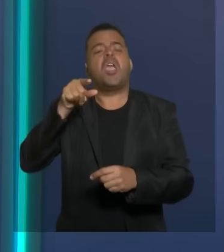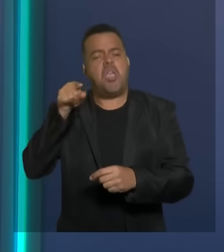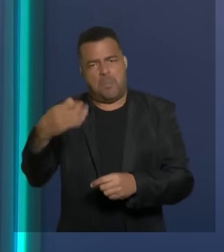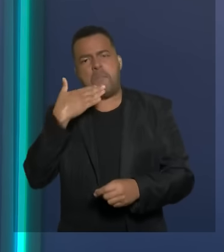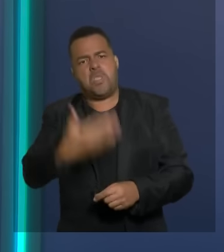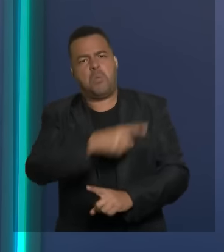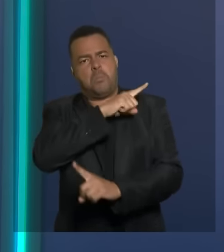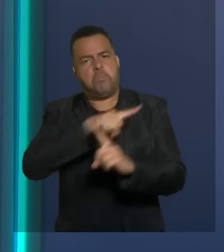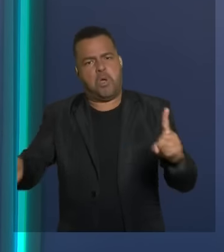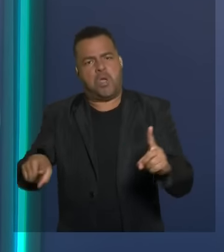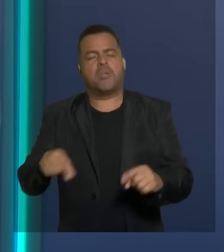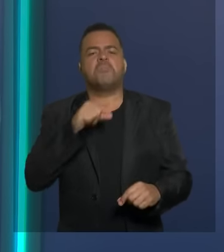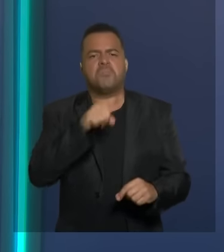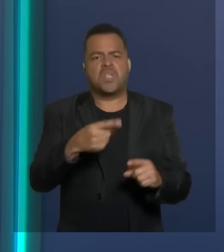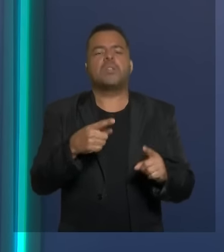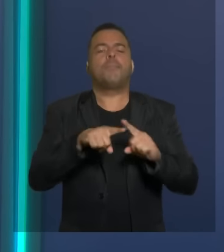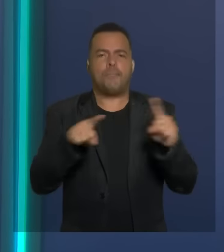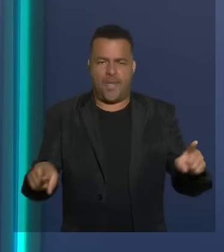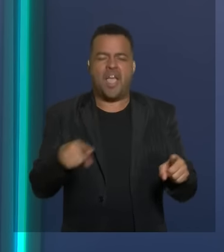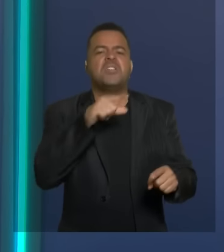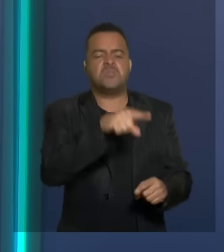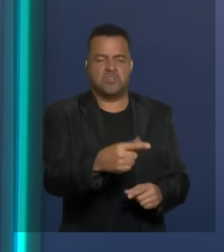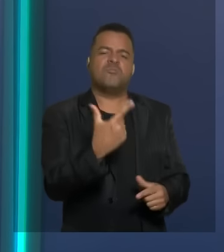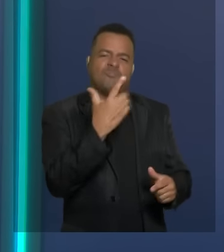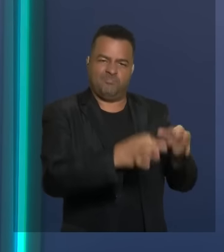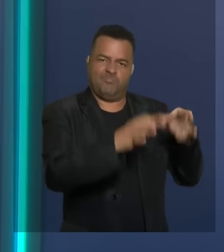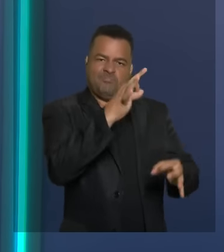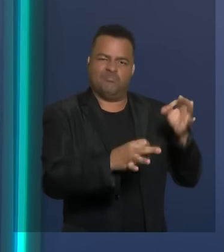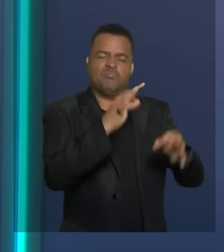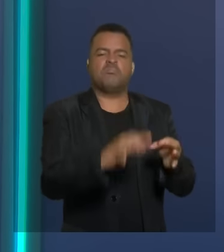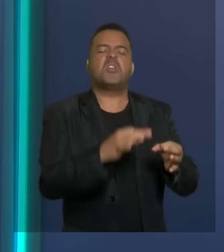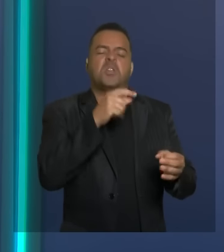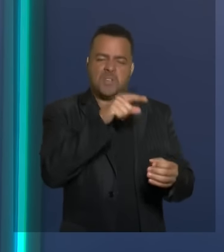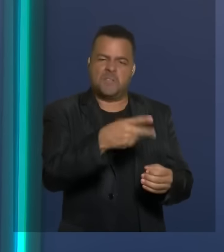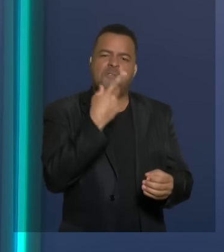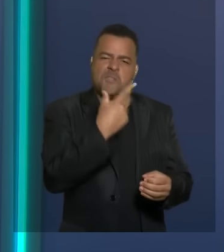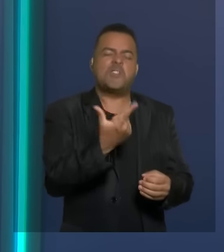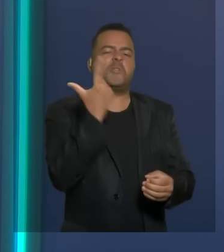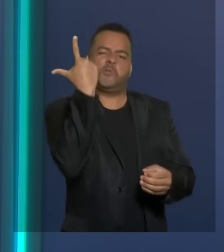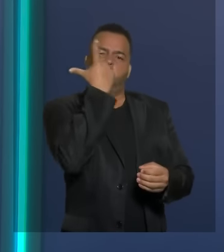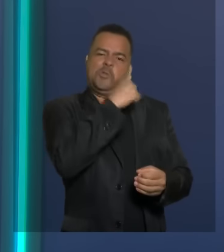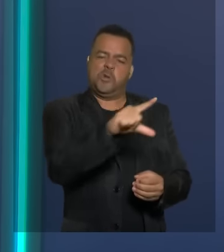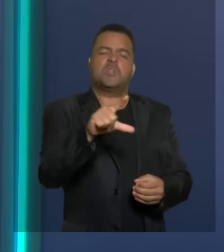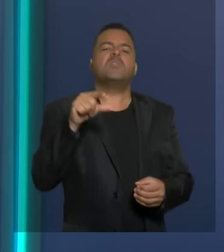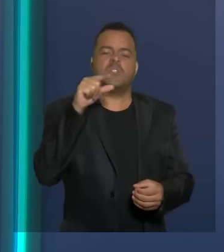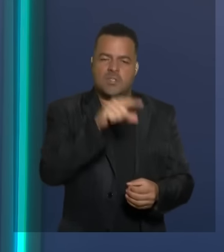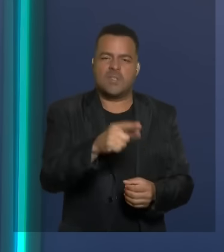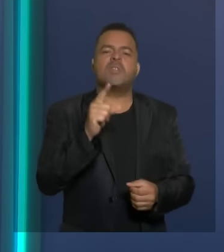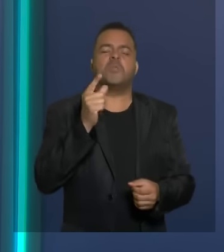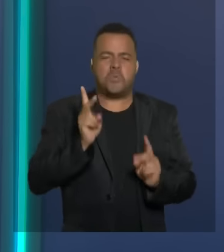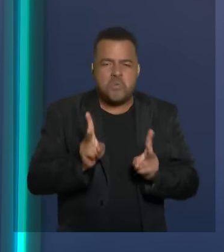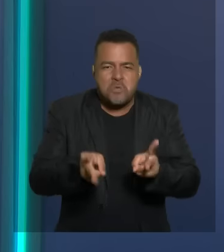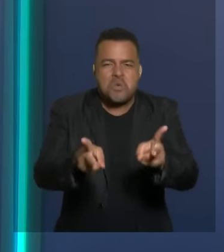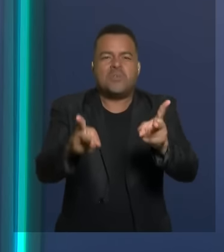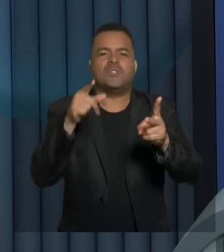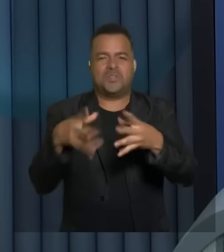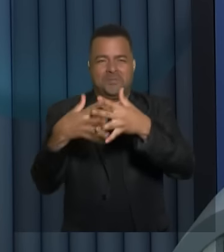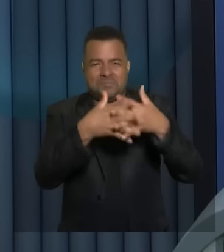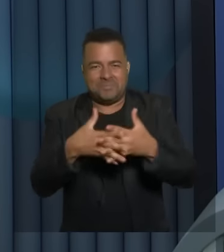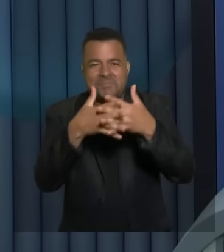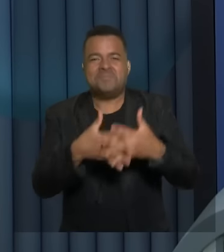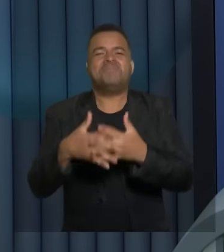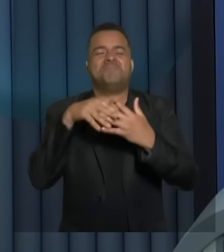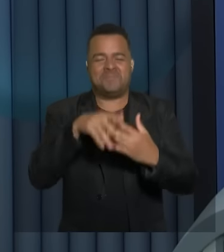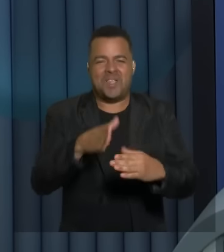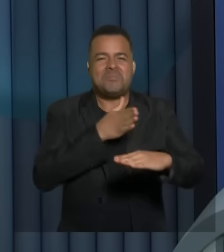conseguimos ganhar na Justiça e a Carreta da Saúde está aí para atender todo o cidadão da zona urbana e da zona rural de Vitória da Conquista. encerrar